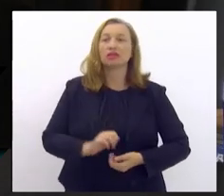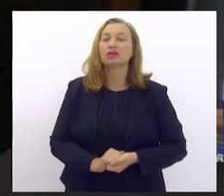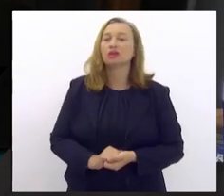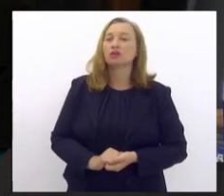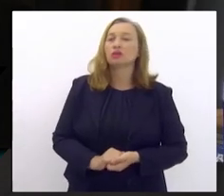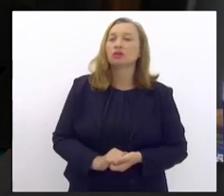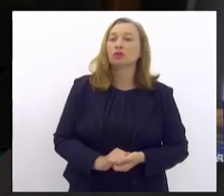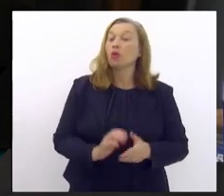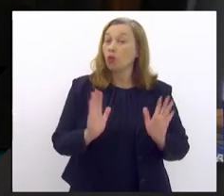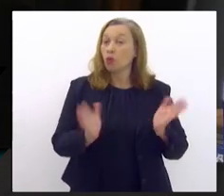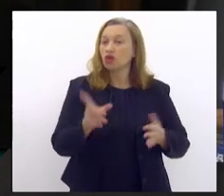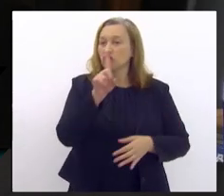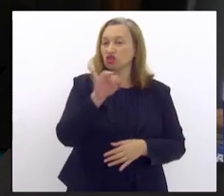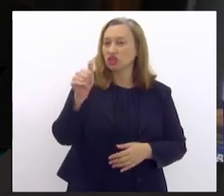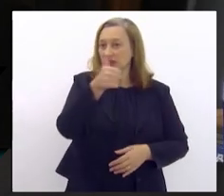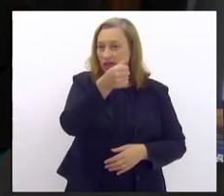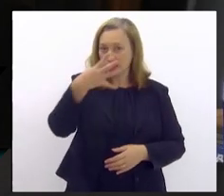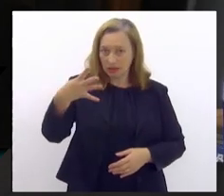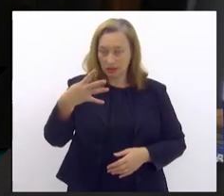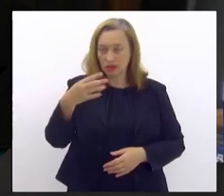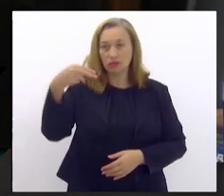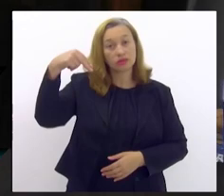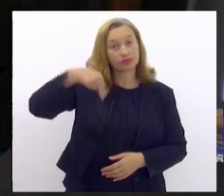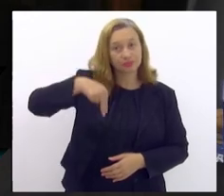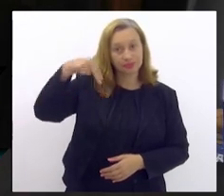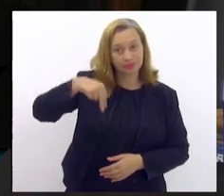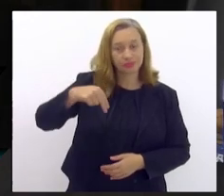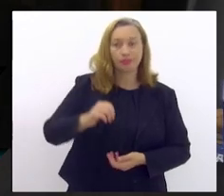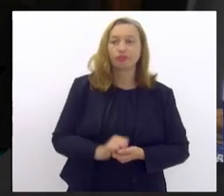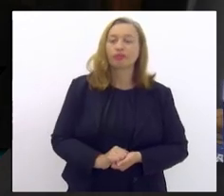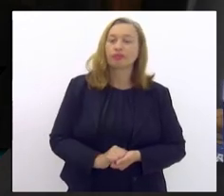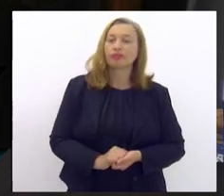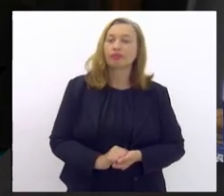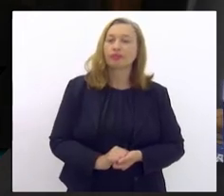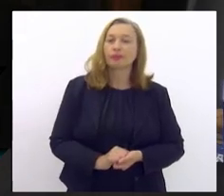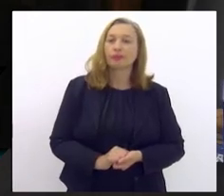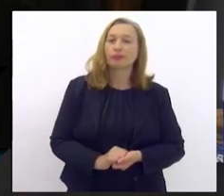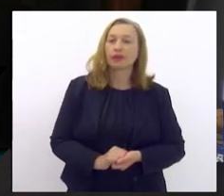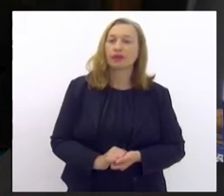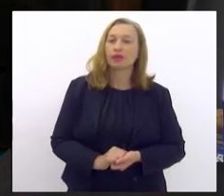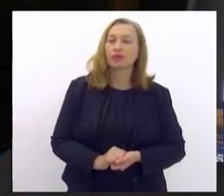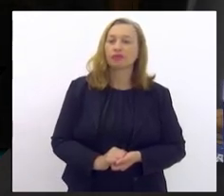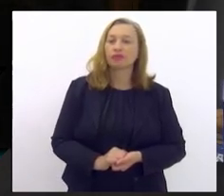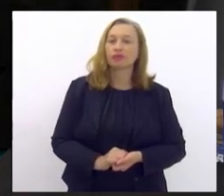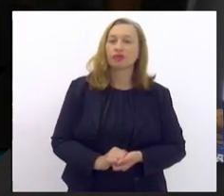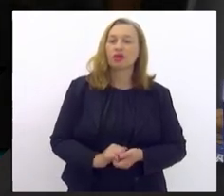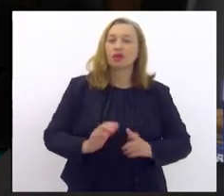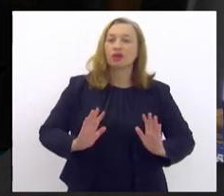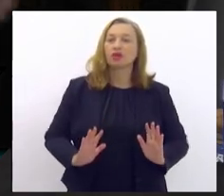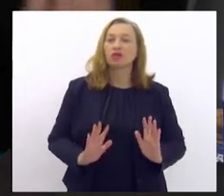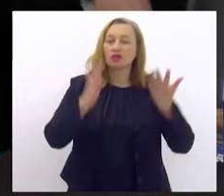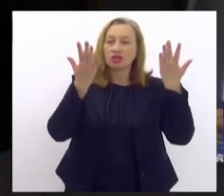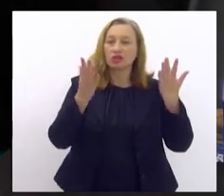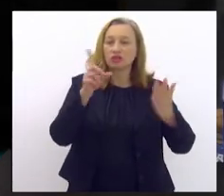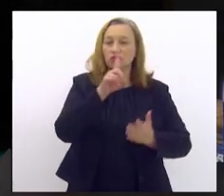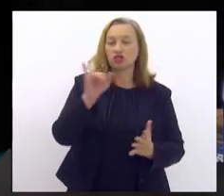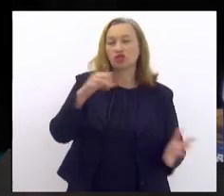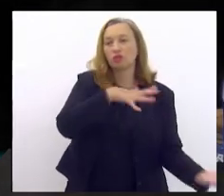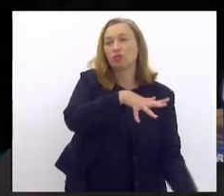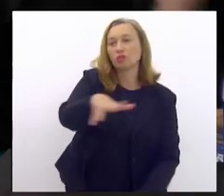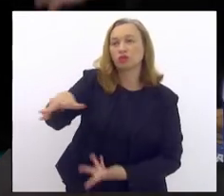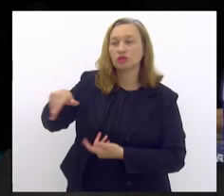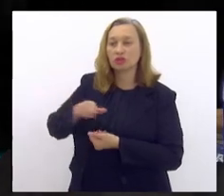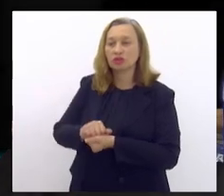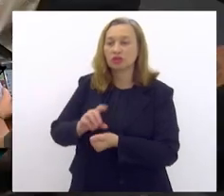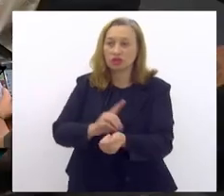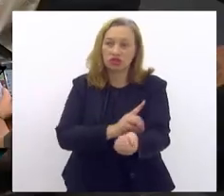Hoje, dia 14 de novembro, é comemorado o Dia Mundial do